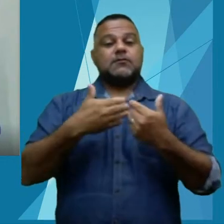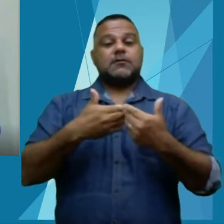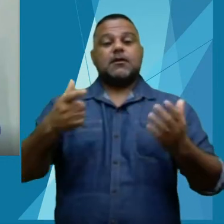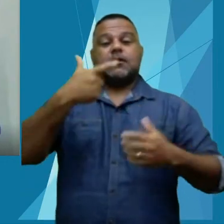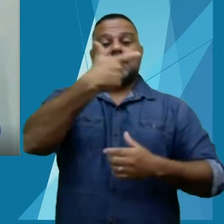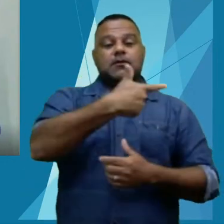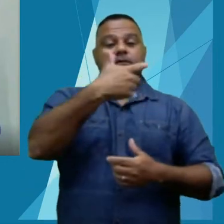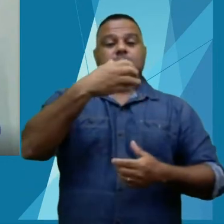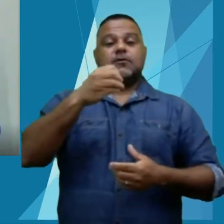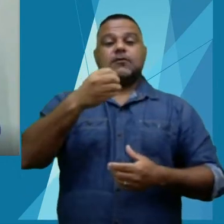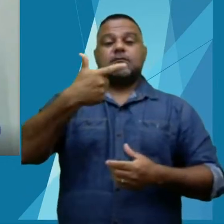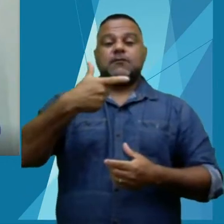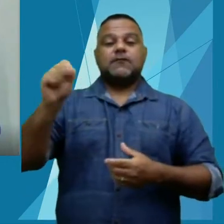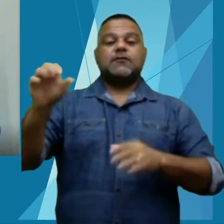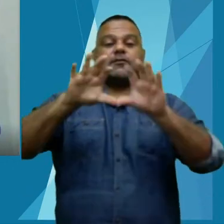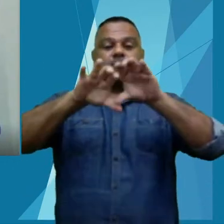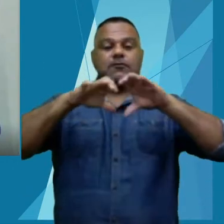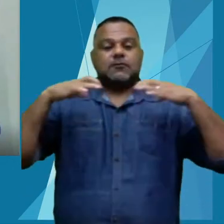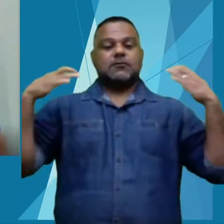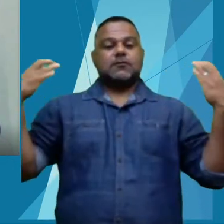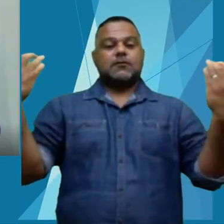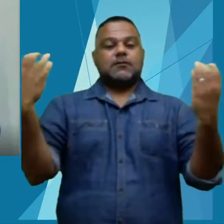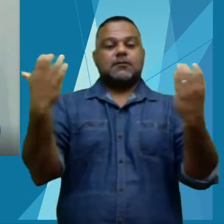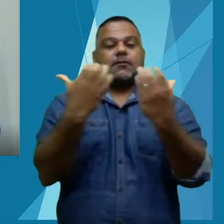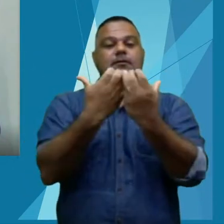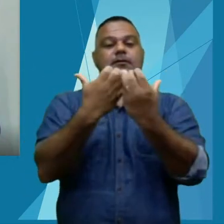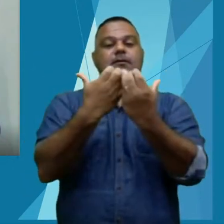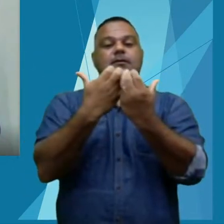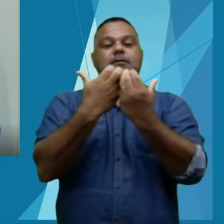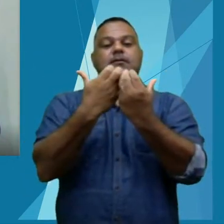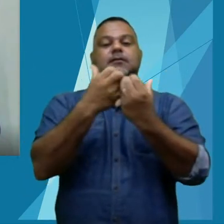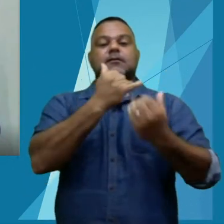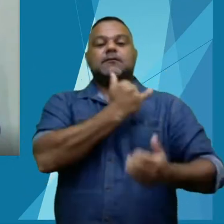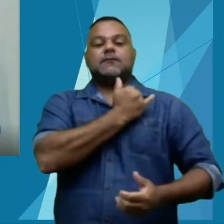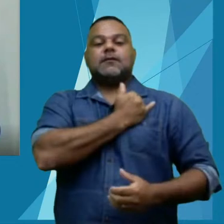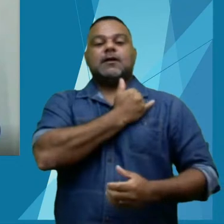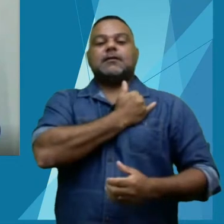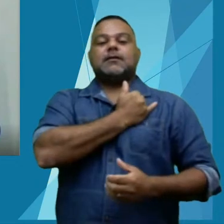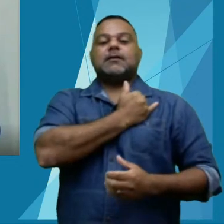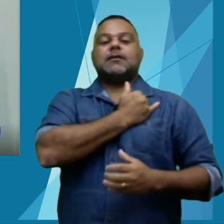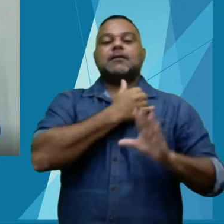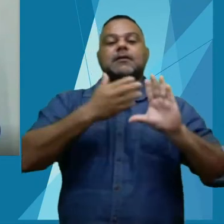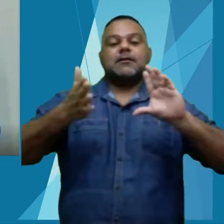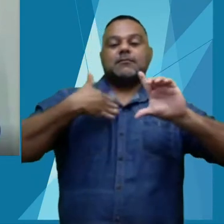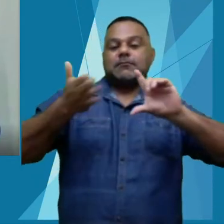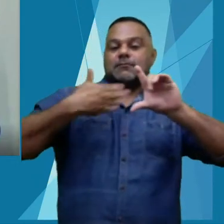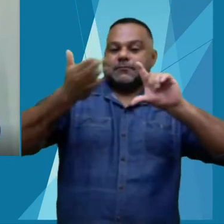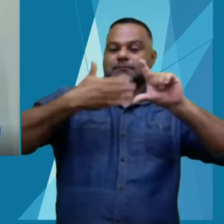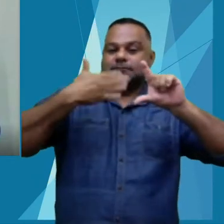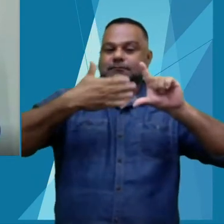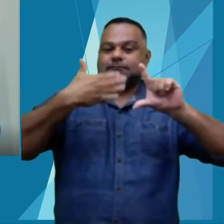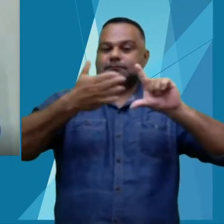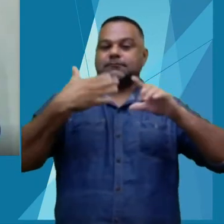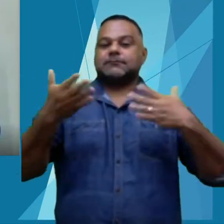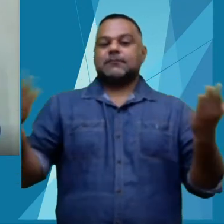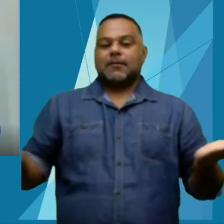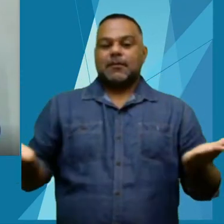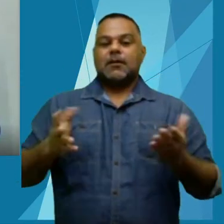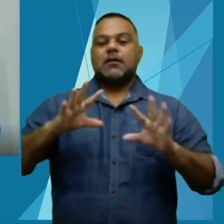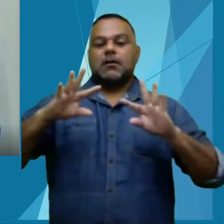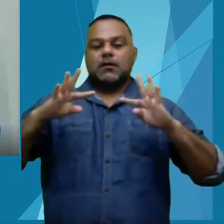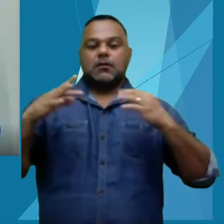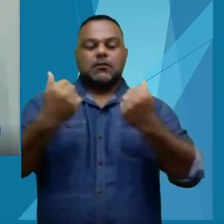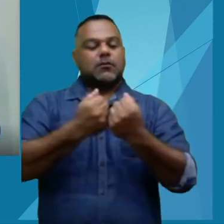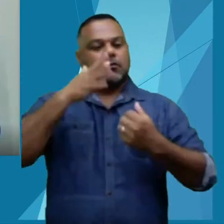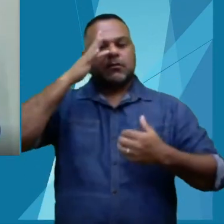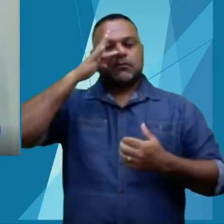2020 do Conceitê, totalmente, 100% no formato virtual. Então, a todos que nos